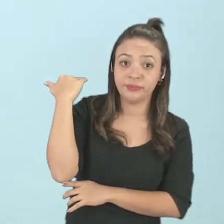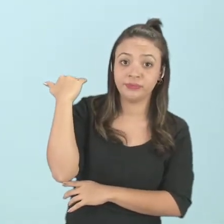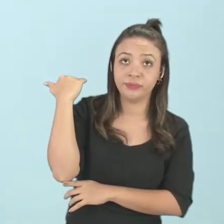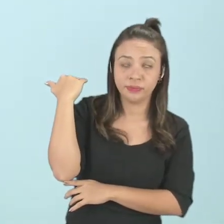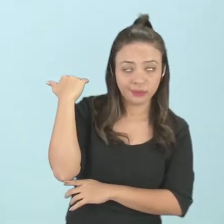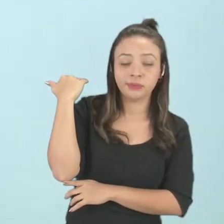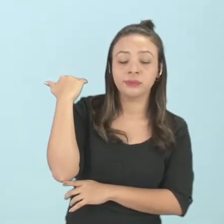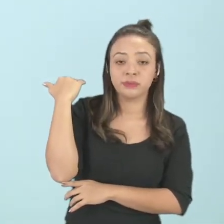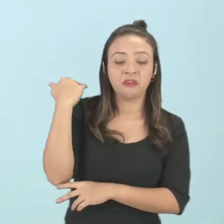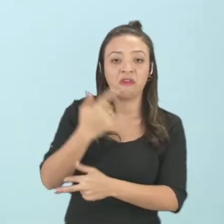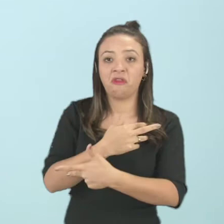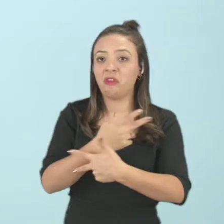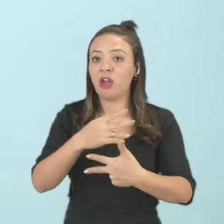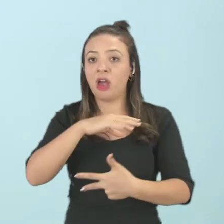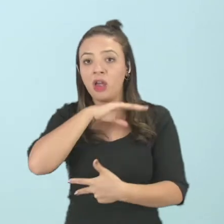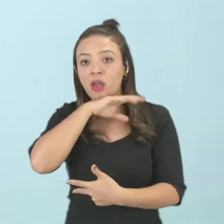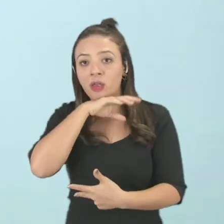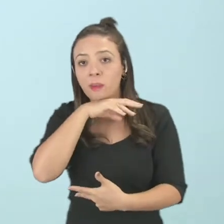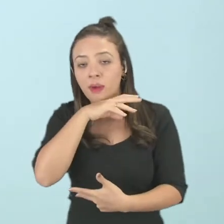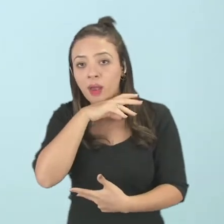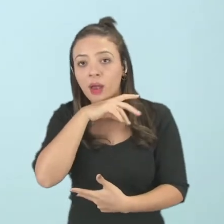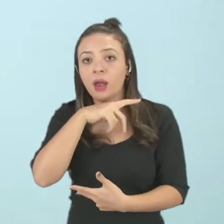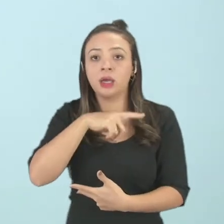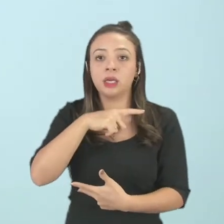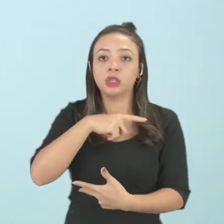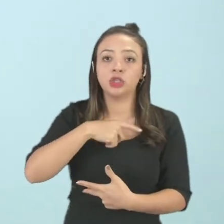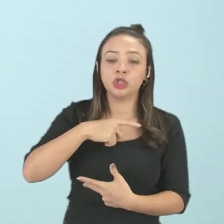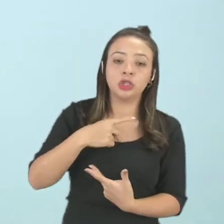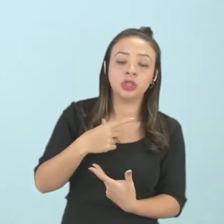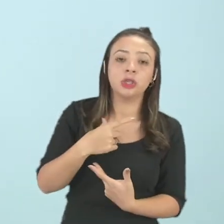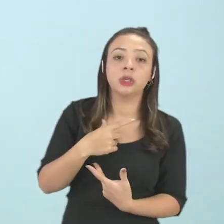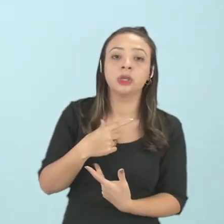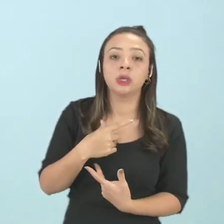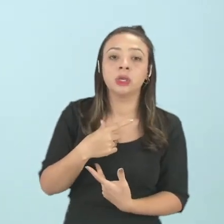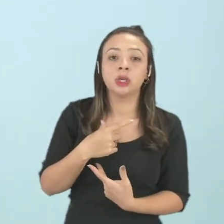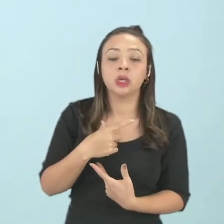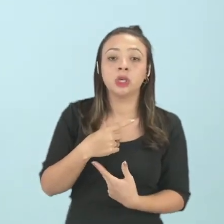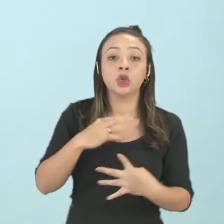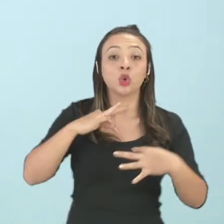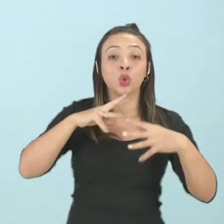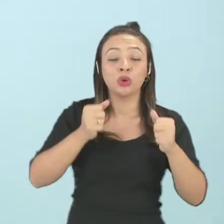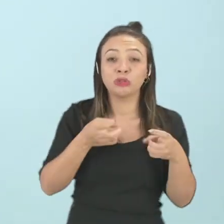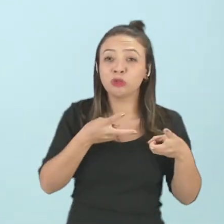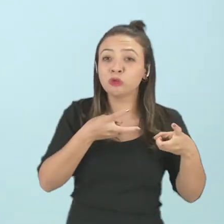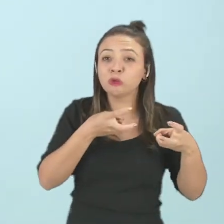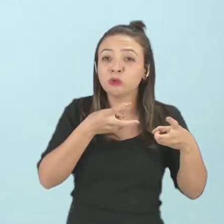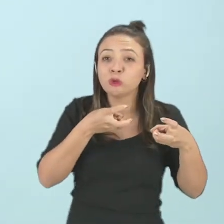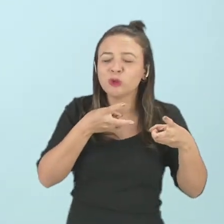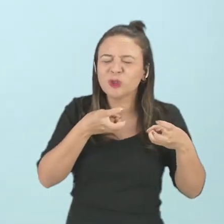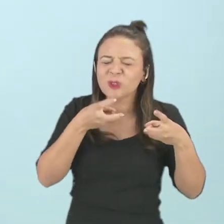Alguns animais exóticos, tipo o mico-leão-dourado, enfim. Então, esses animais, eles foram muito